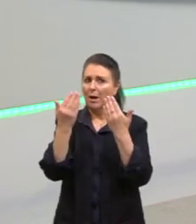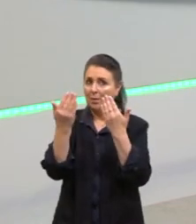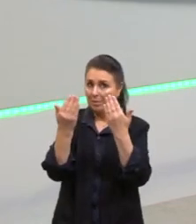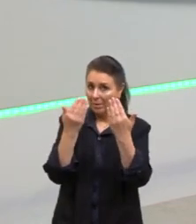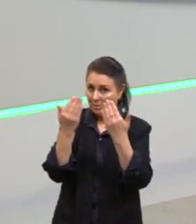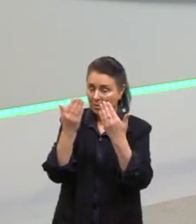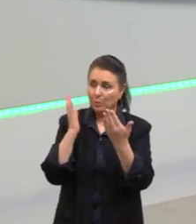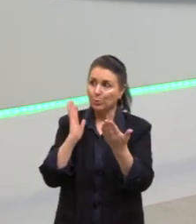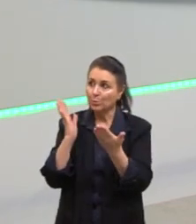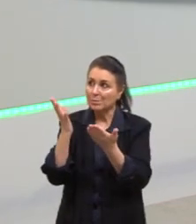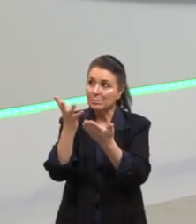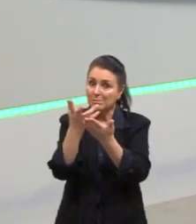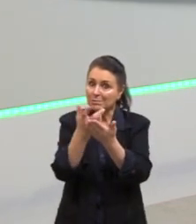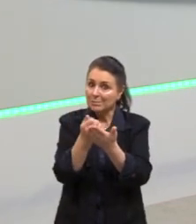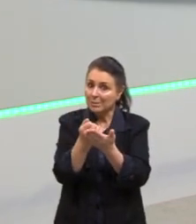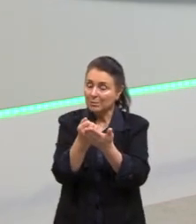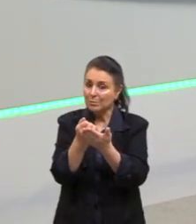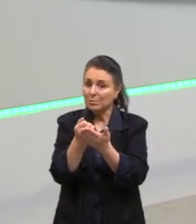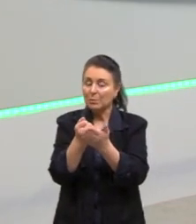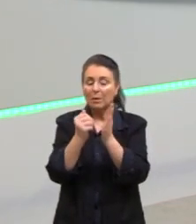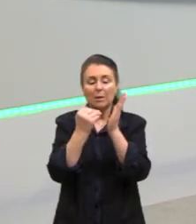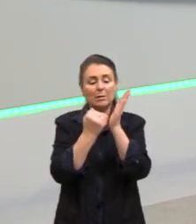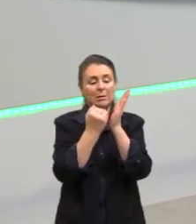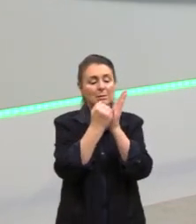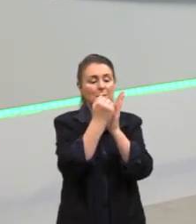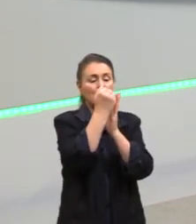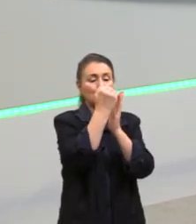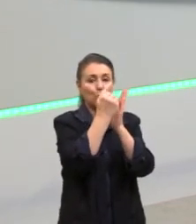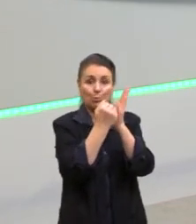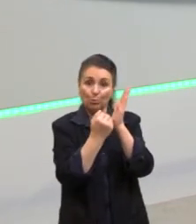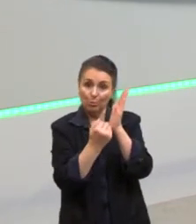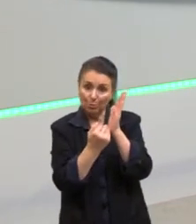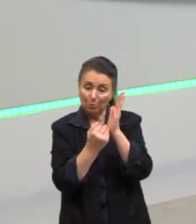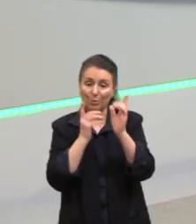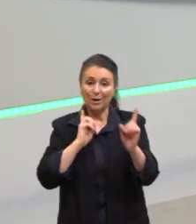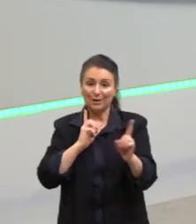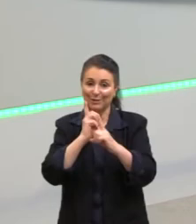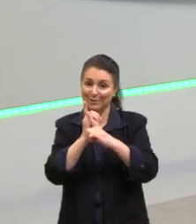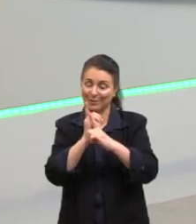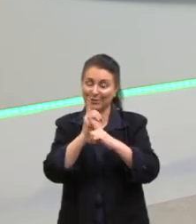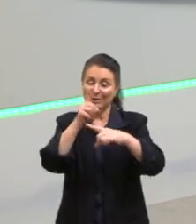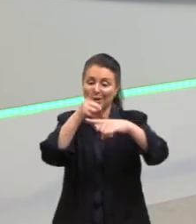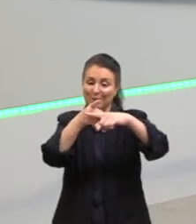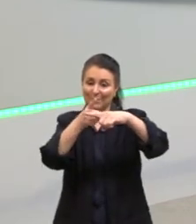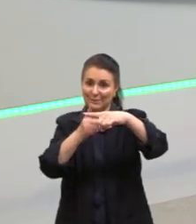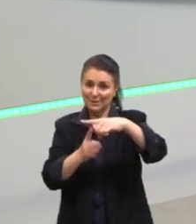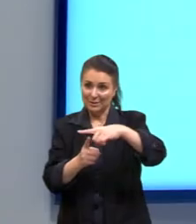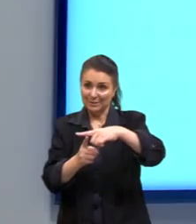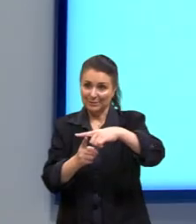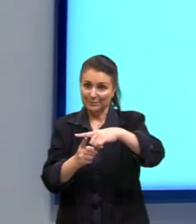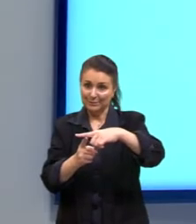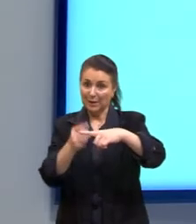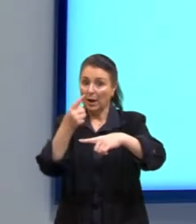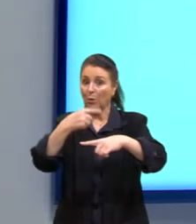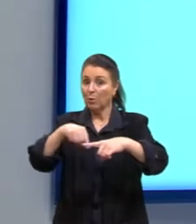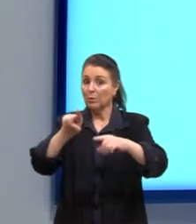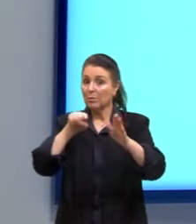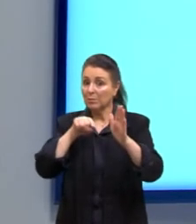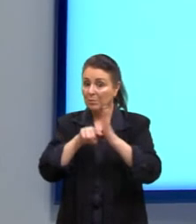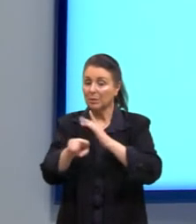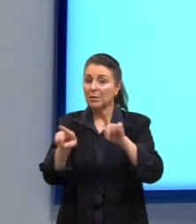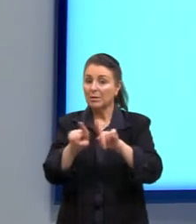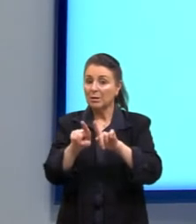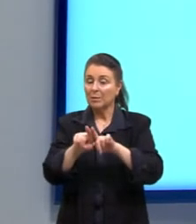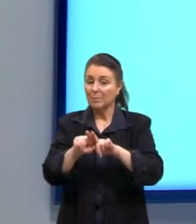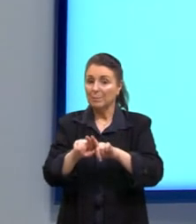os dados, listamos eles bonitinho e chegamos ali na mediana. A próxima questão, ela também é